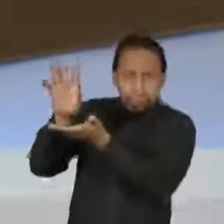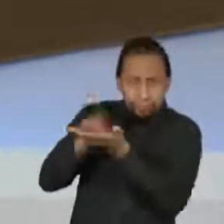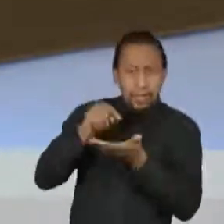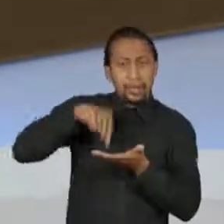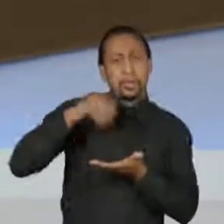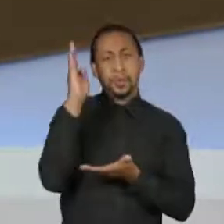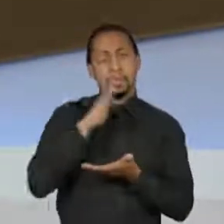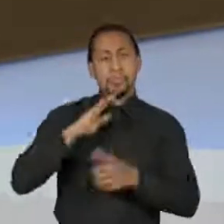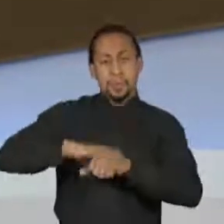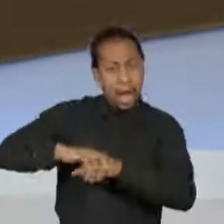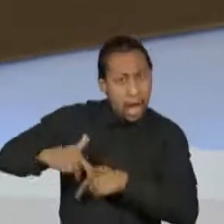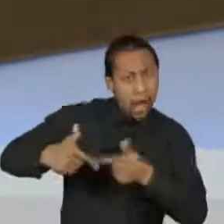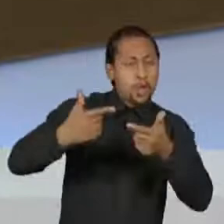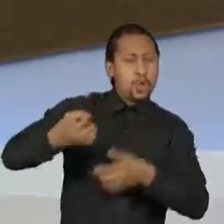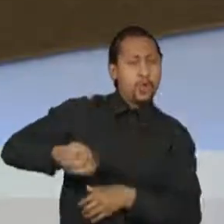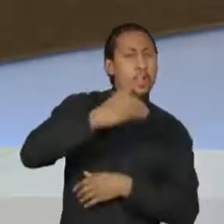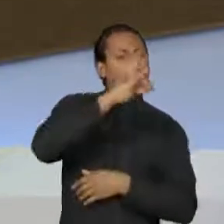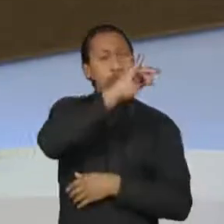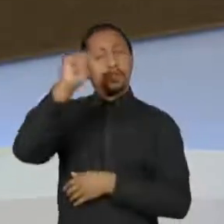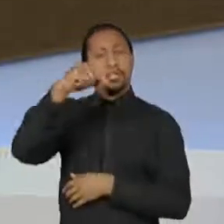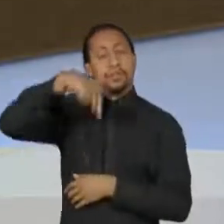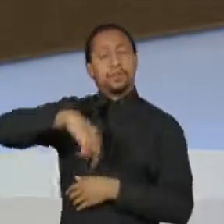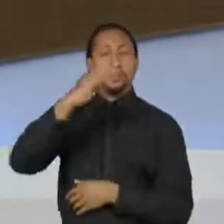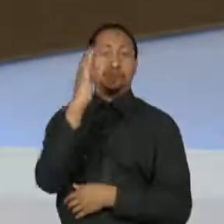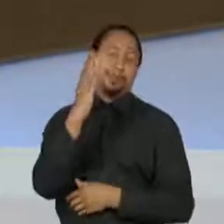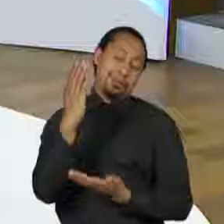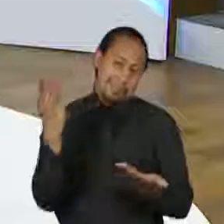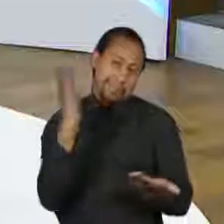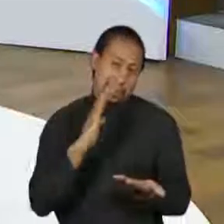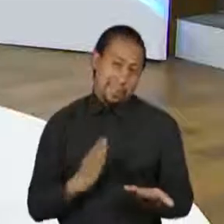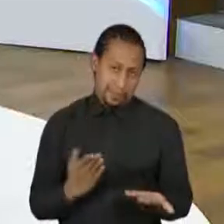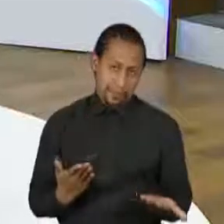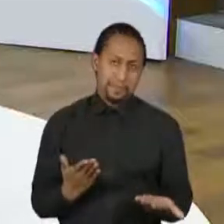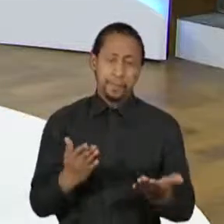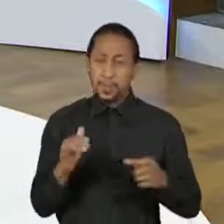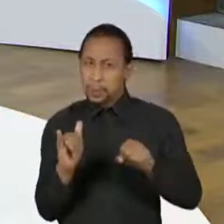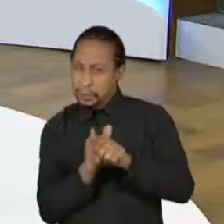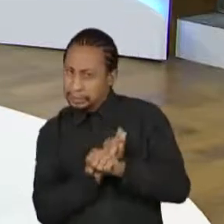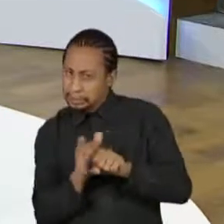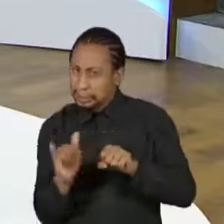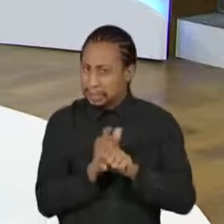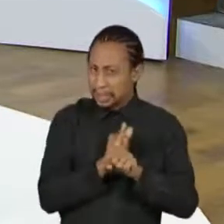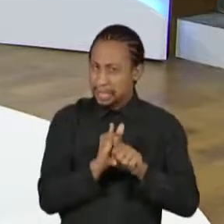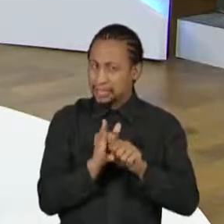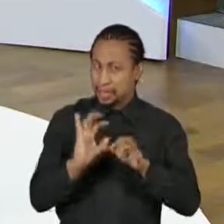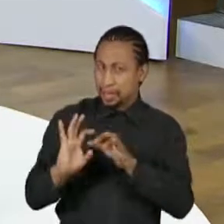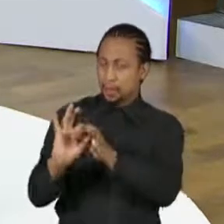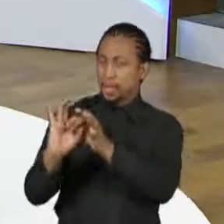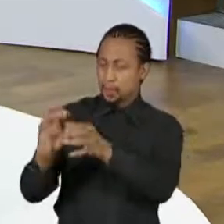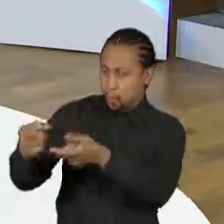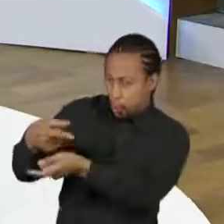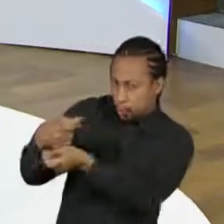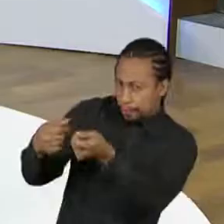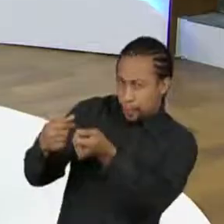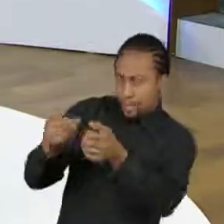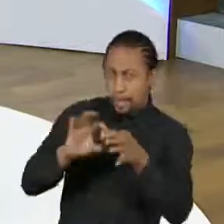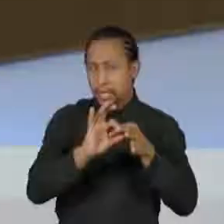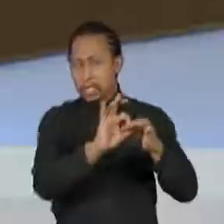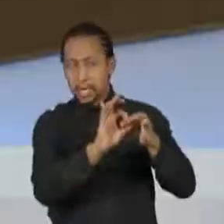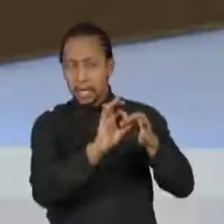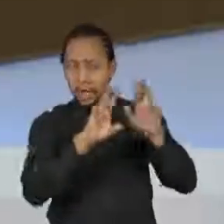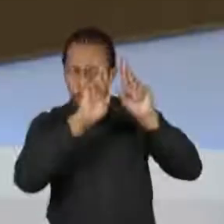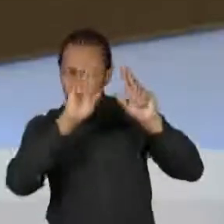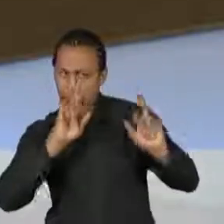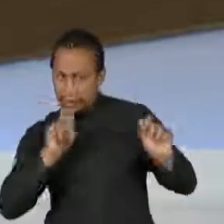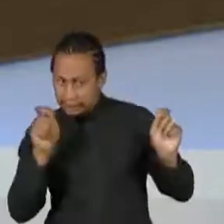conectar tudo isso, professor? O racismo, ele é superior à nossa estratégia econômica, de forma a avançar um